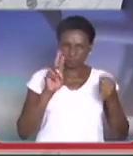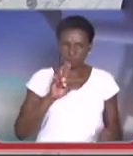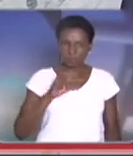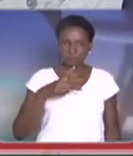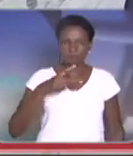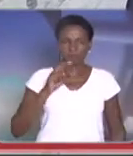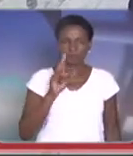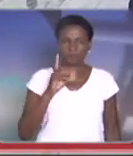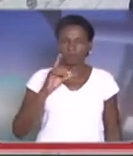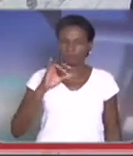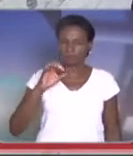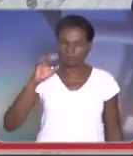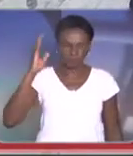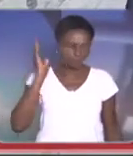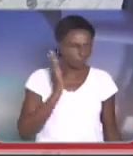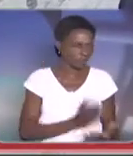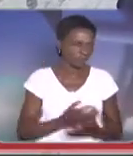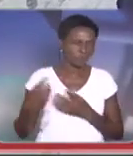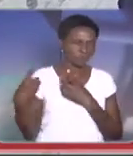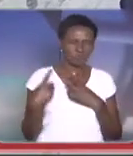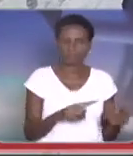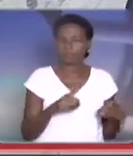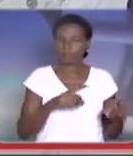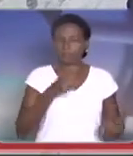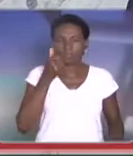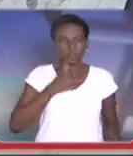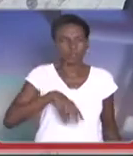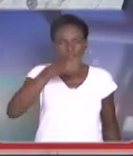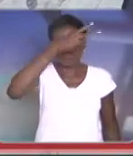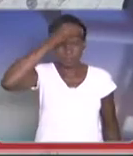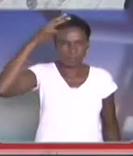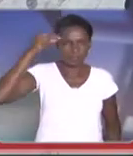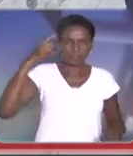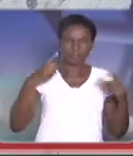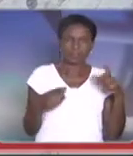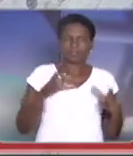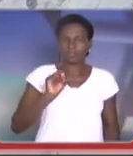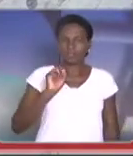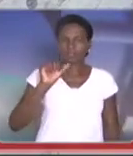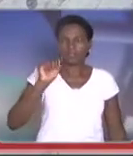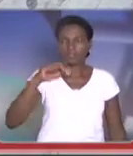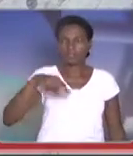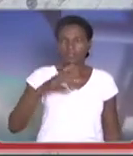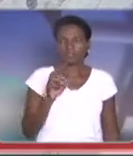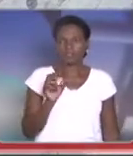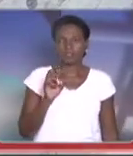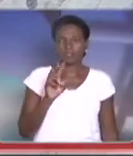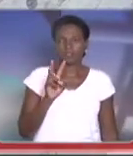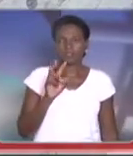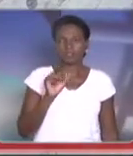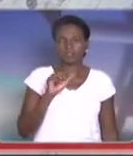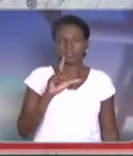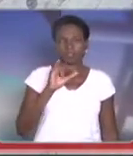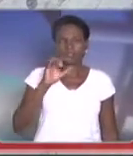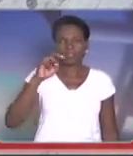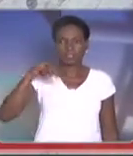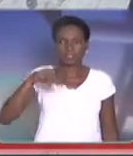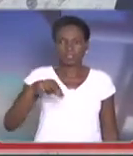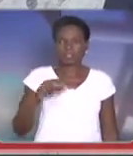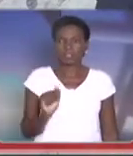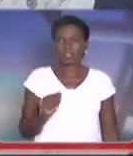o meu protesto contra a prefeita de Sandovalina, que autorizou